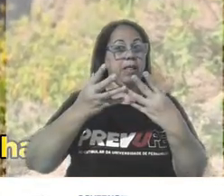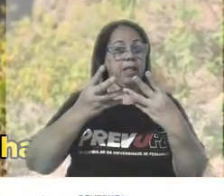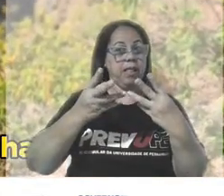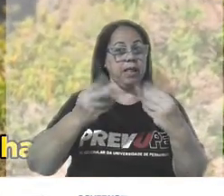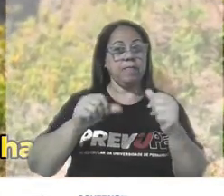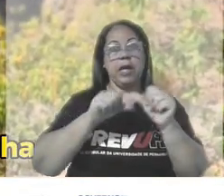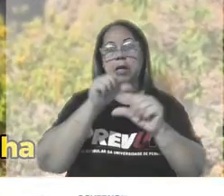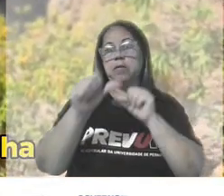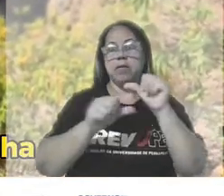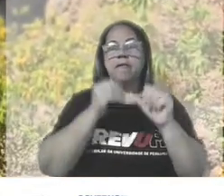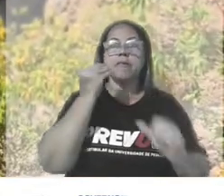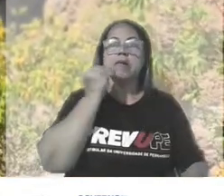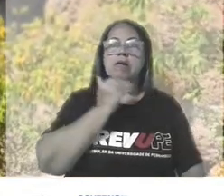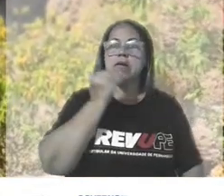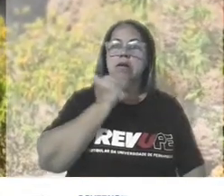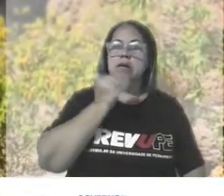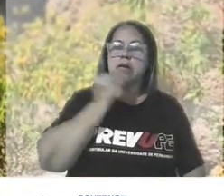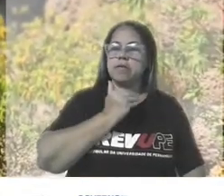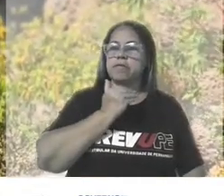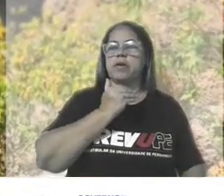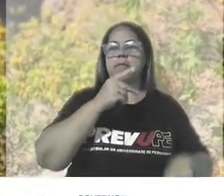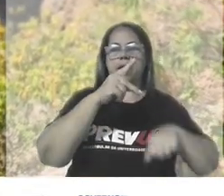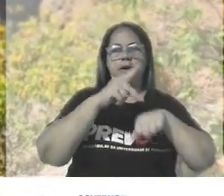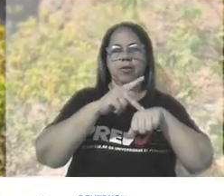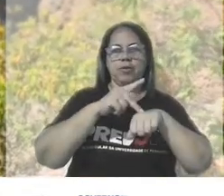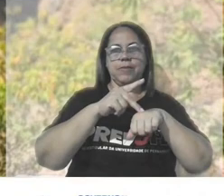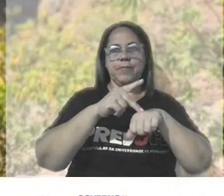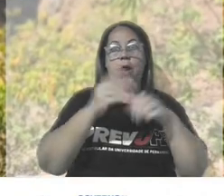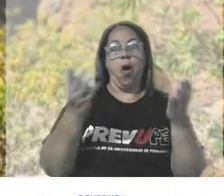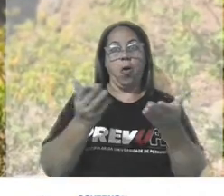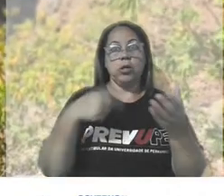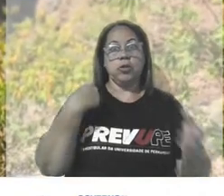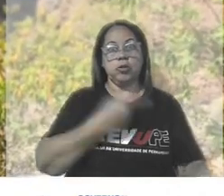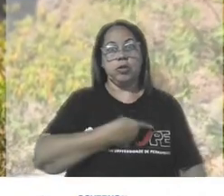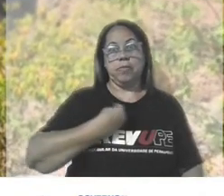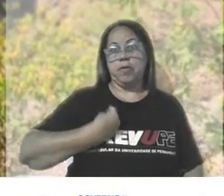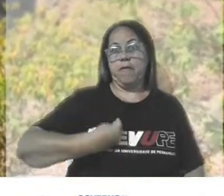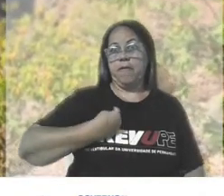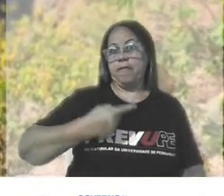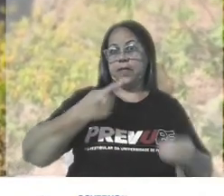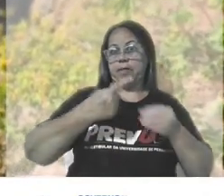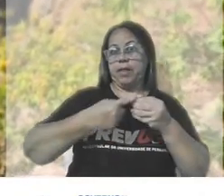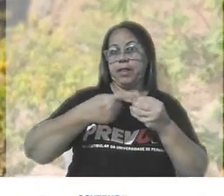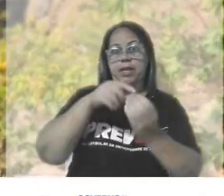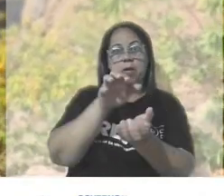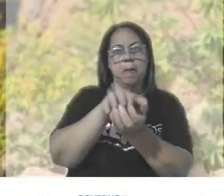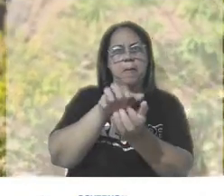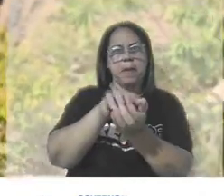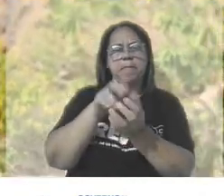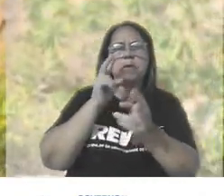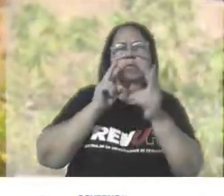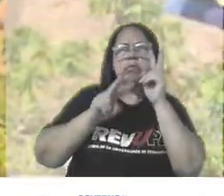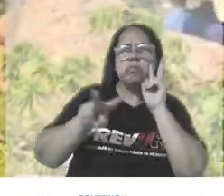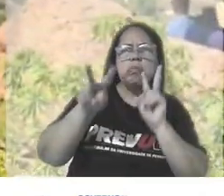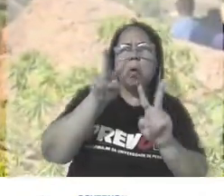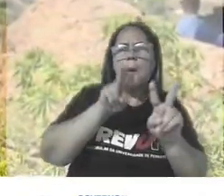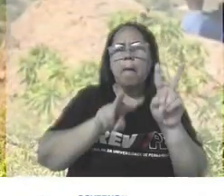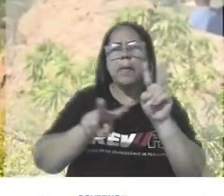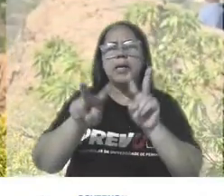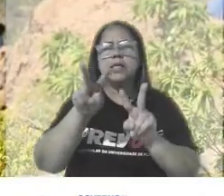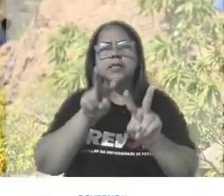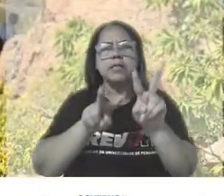e deforma a rocha. Estamos aqui em Venturosa, no interior de Pernambuco, e a gente consegue observar na Pedra Furada